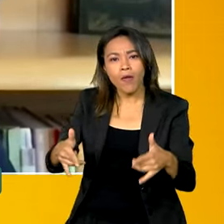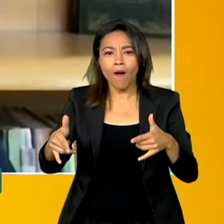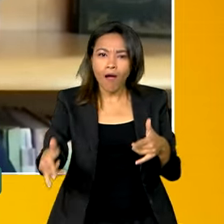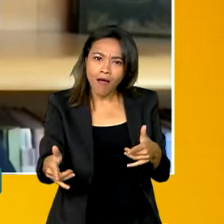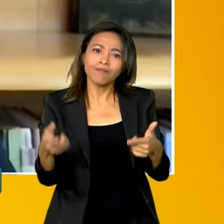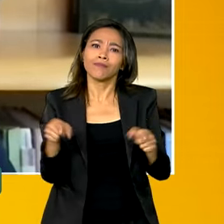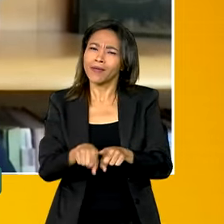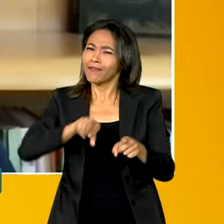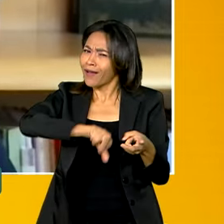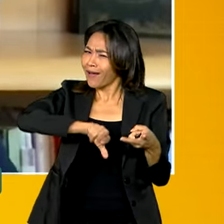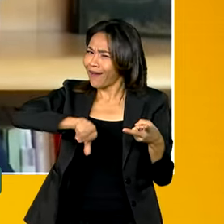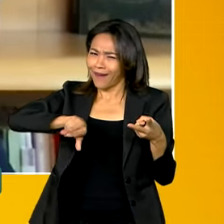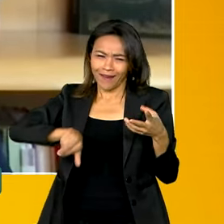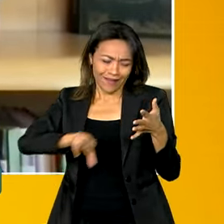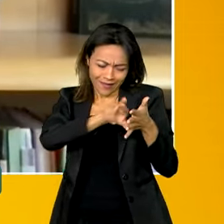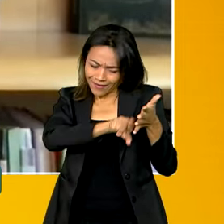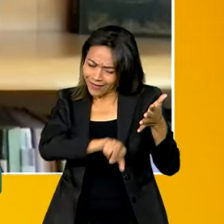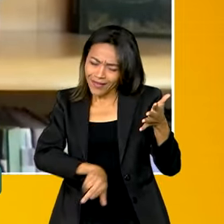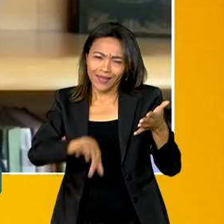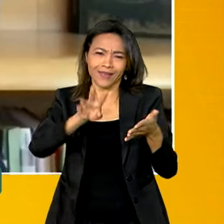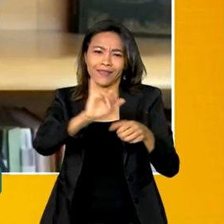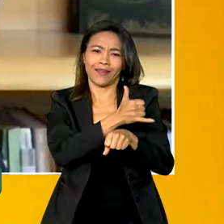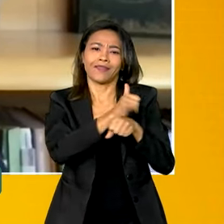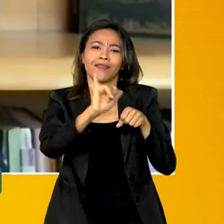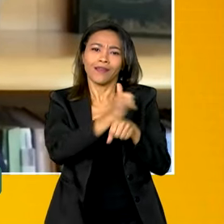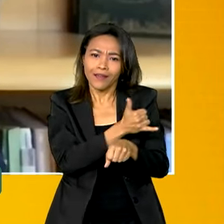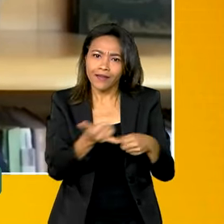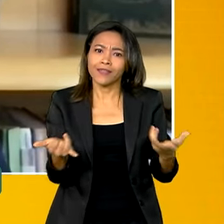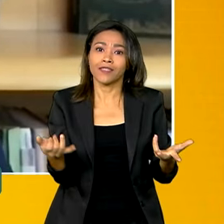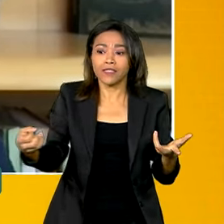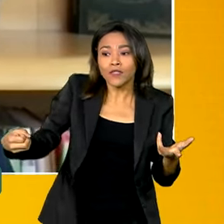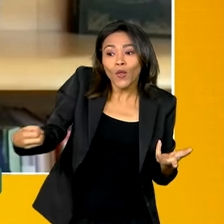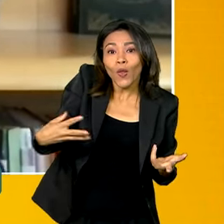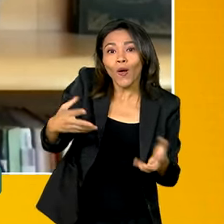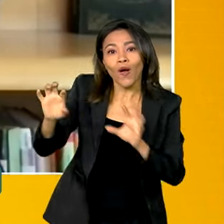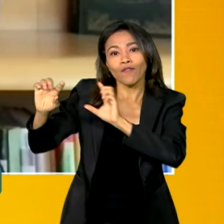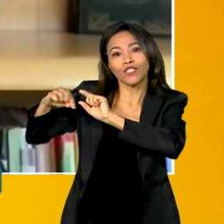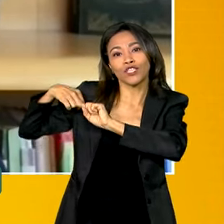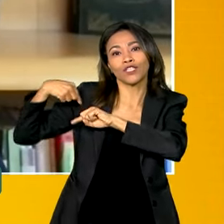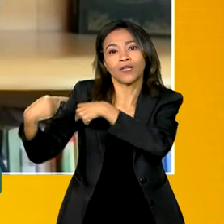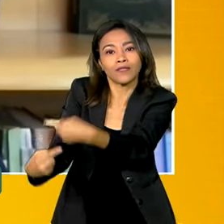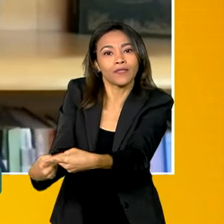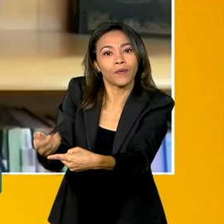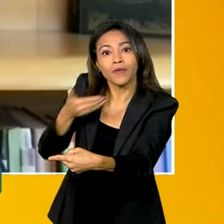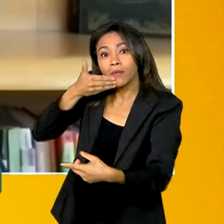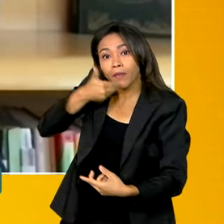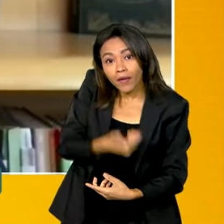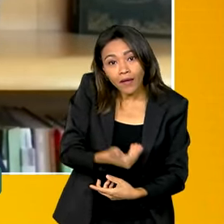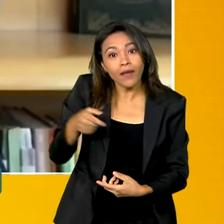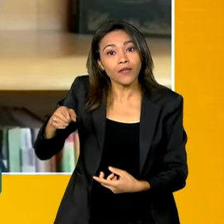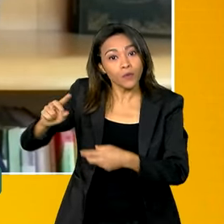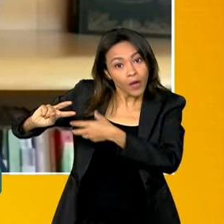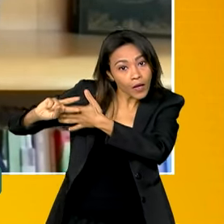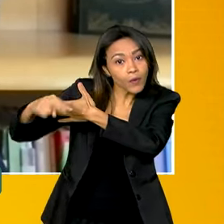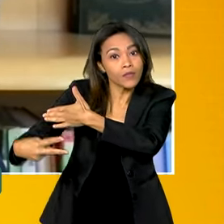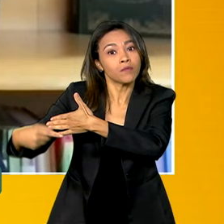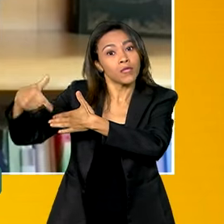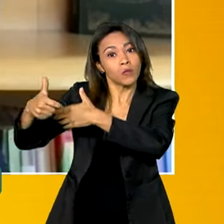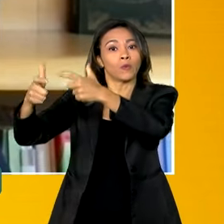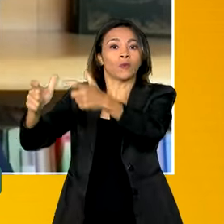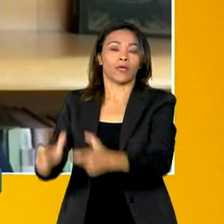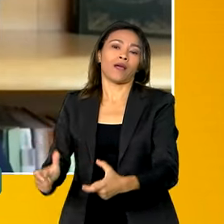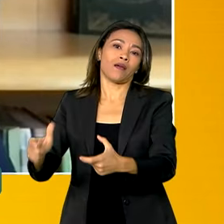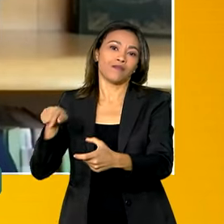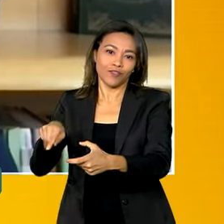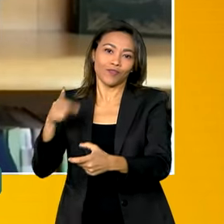ações novas chegando também, demandas da nova geração que também nos solicitam reconhecimento como pontos e pontões de cultura.